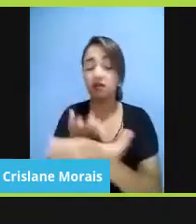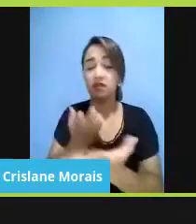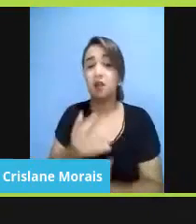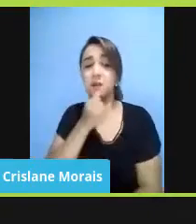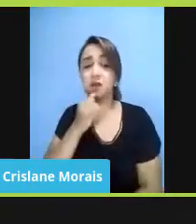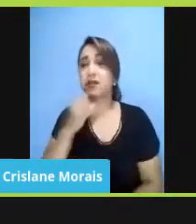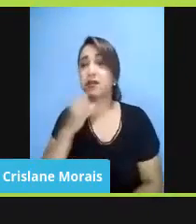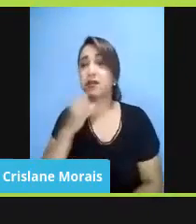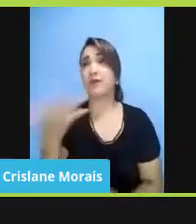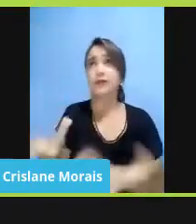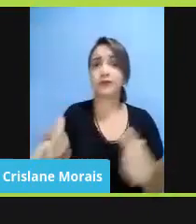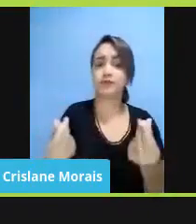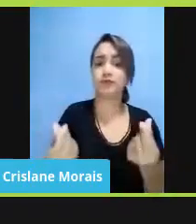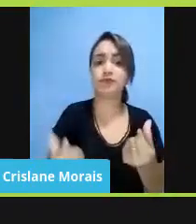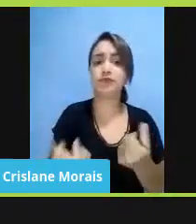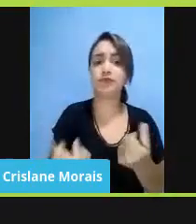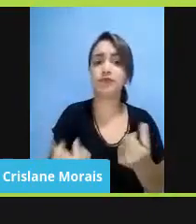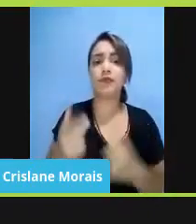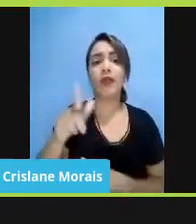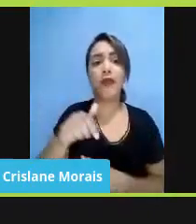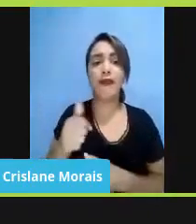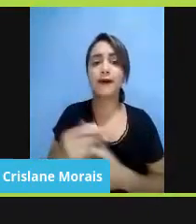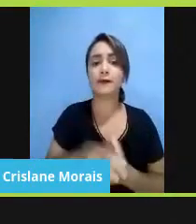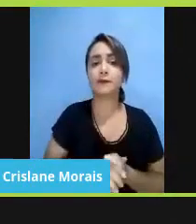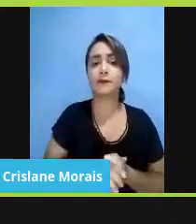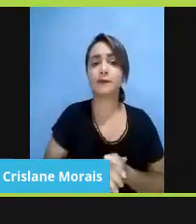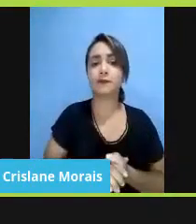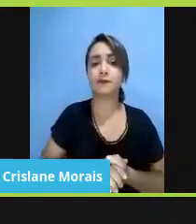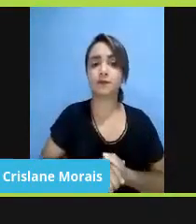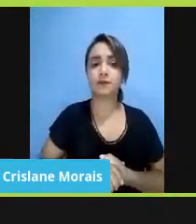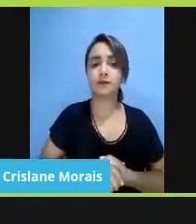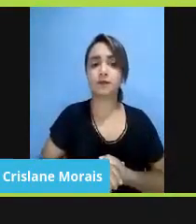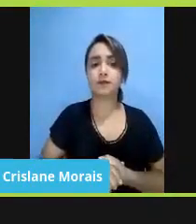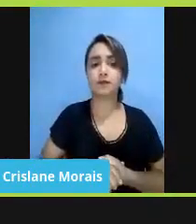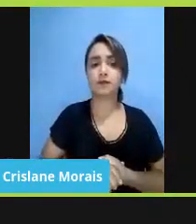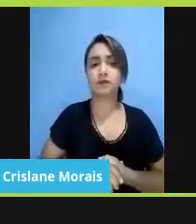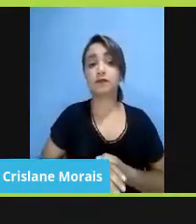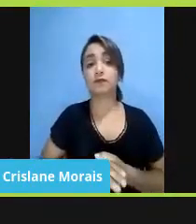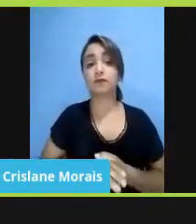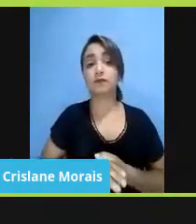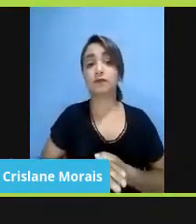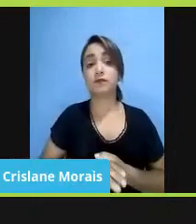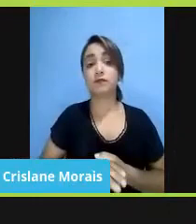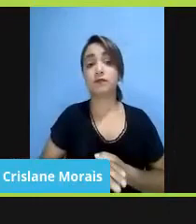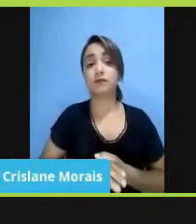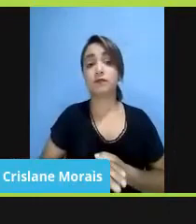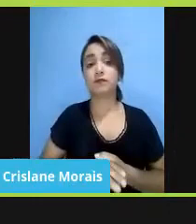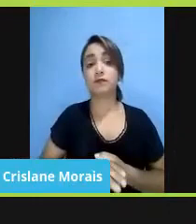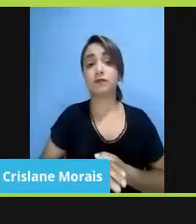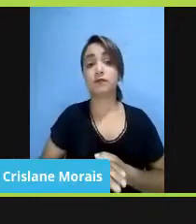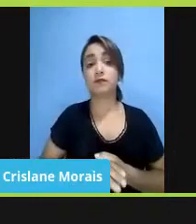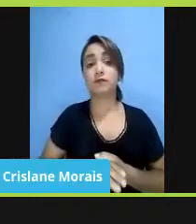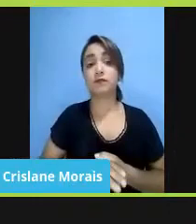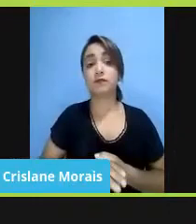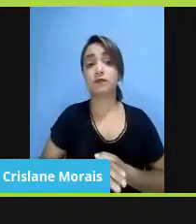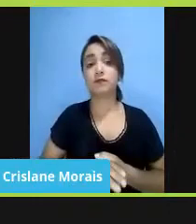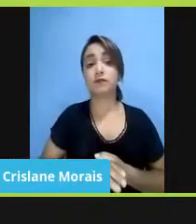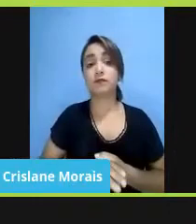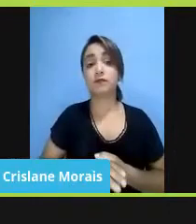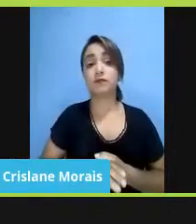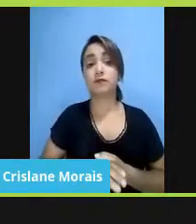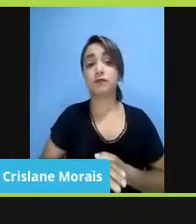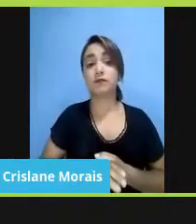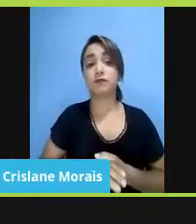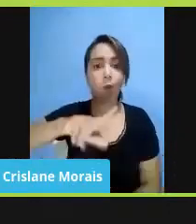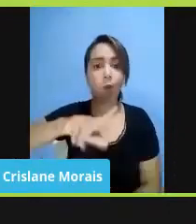enfim, que a escravidão no Brasil, ela não é, como está narrado em